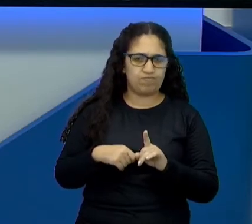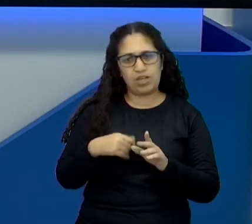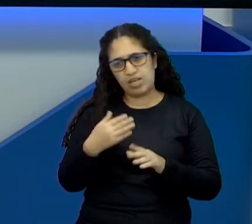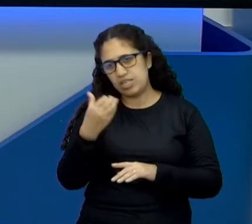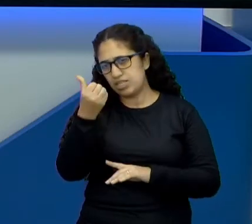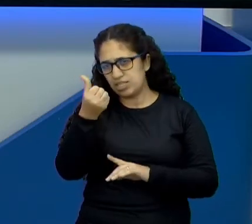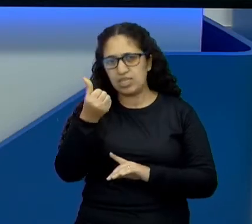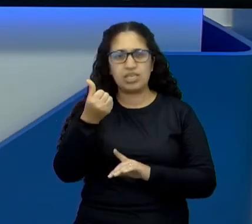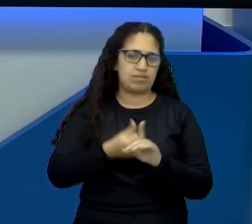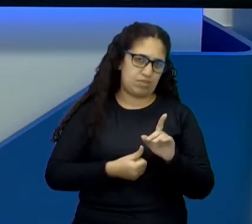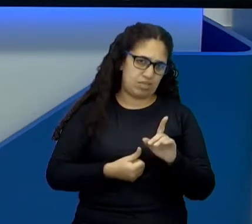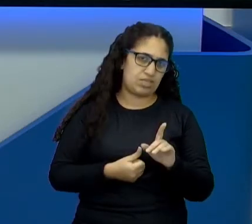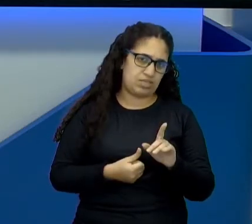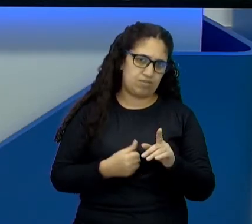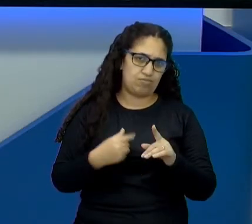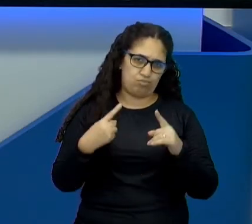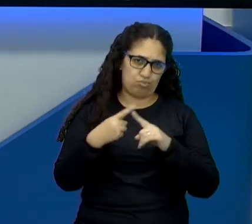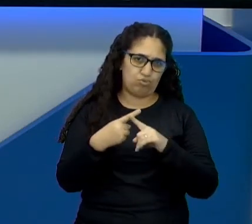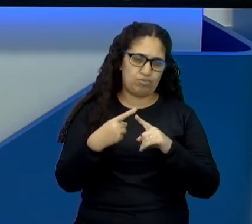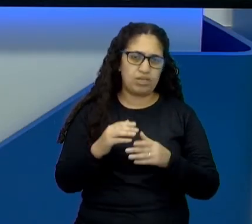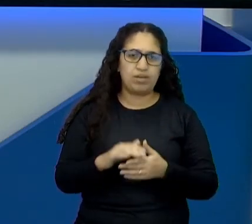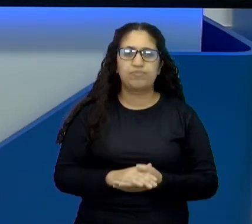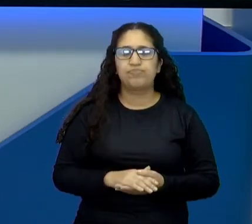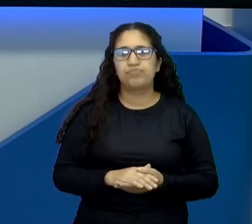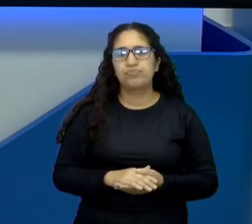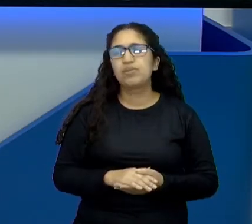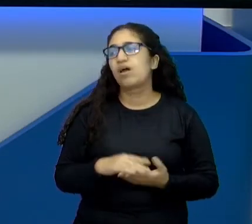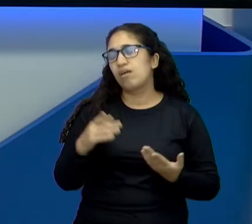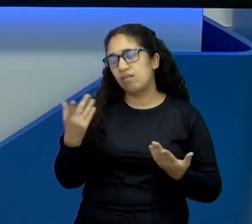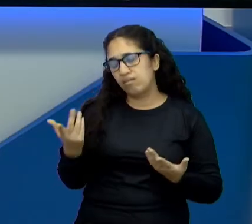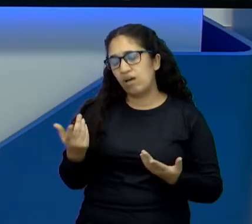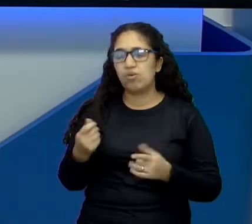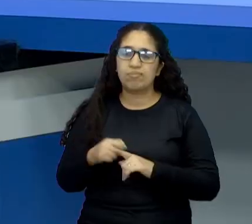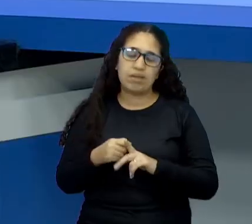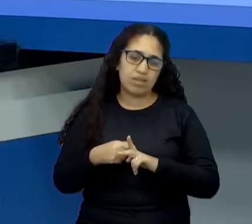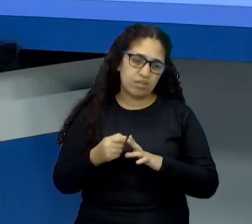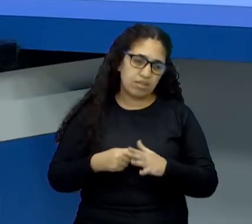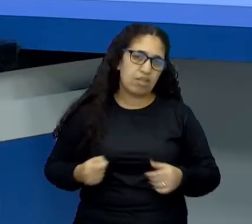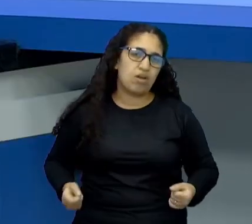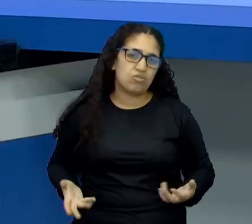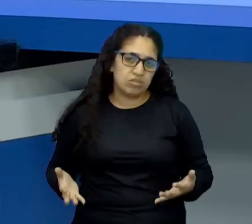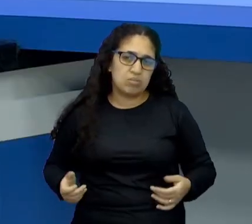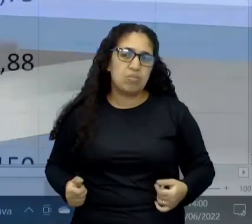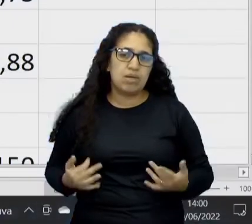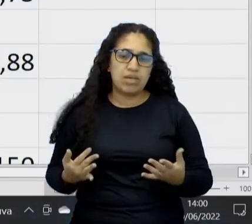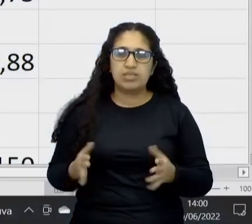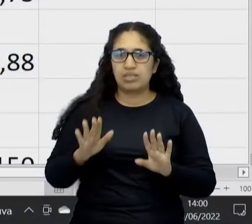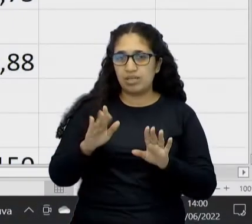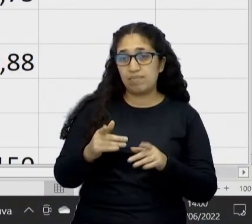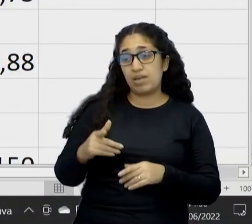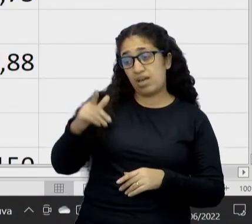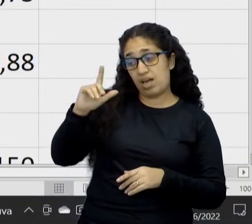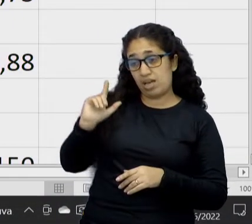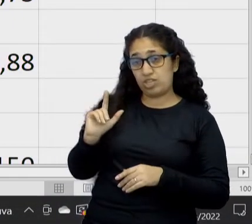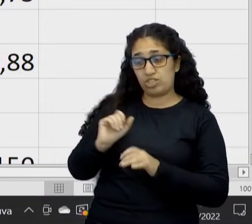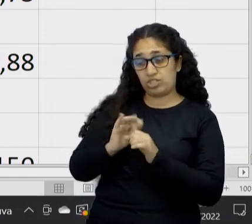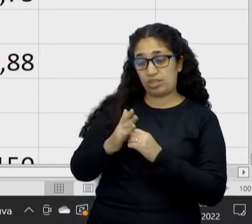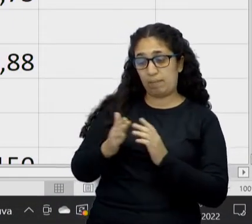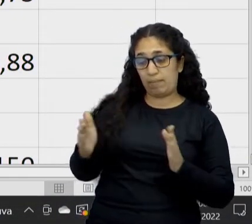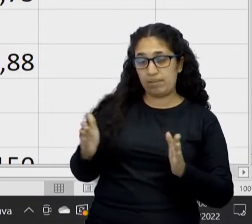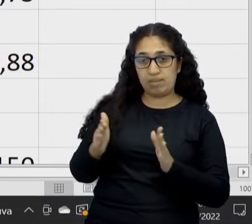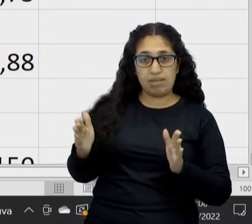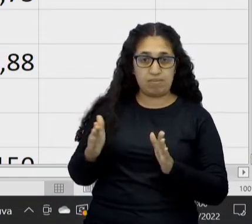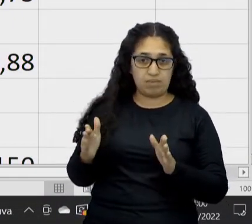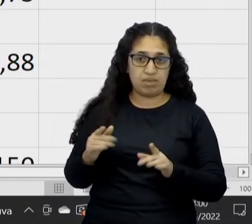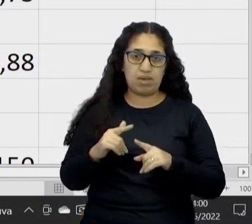né? Vezes nos seis meses. Então aí tem as despesas mensais. Então a gente pensou aí antes da pandemia, porque a professora teve dois